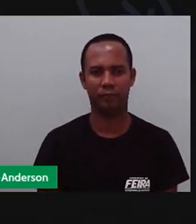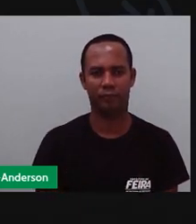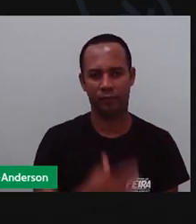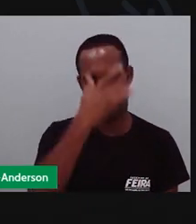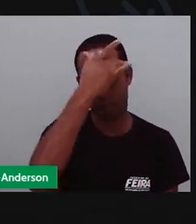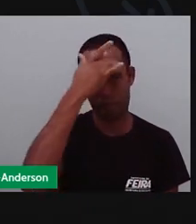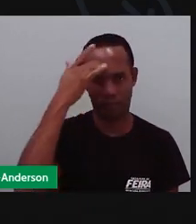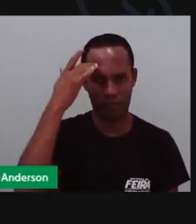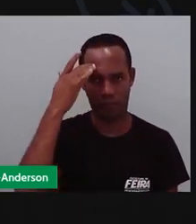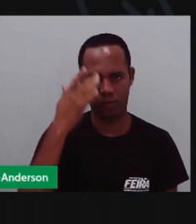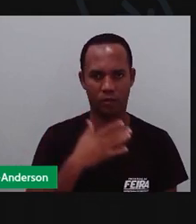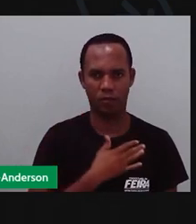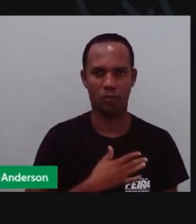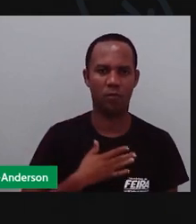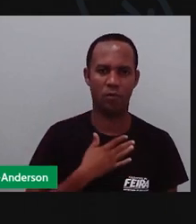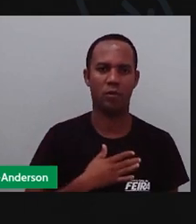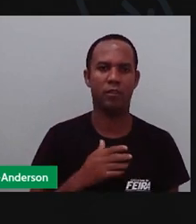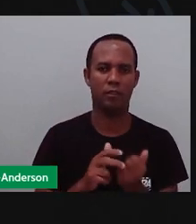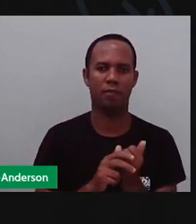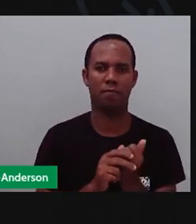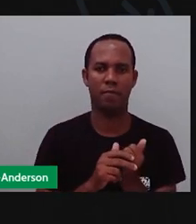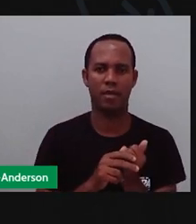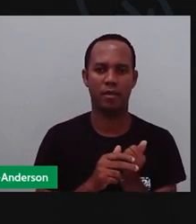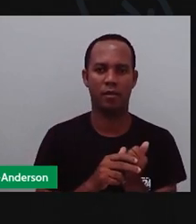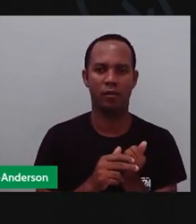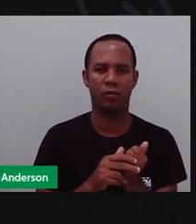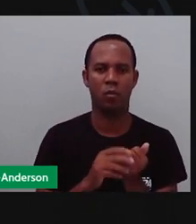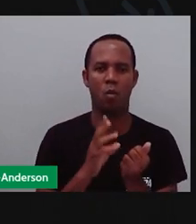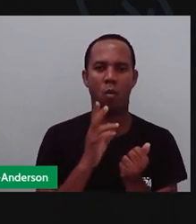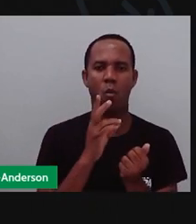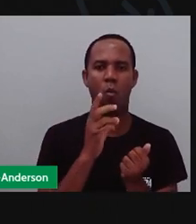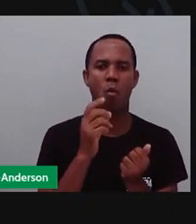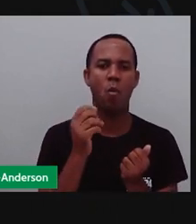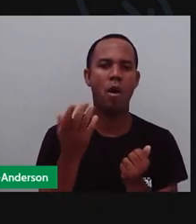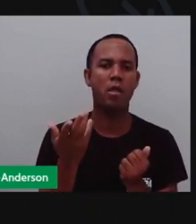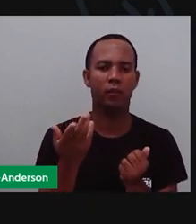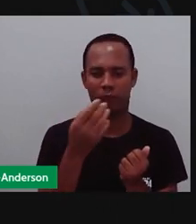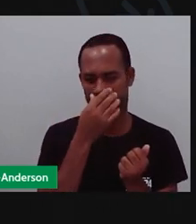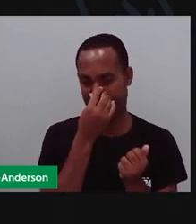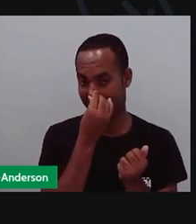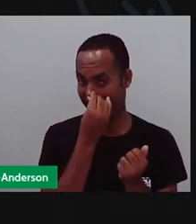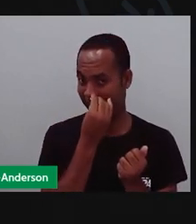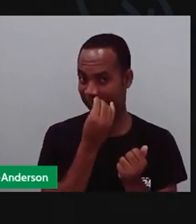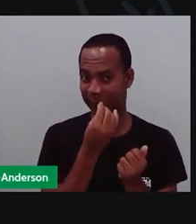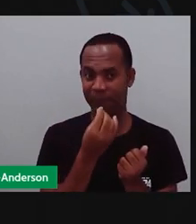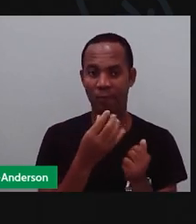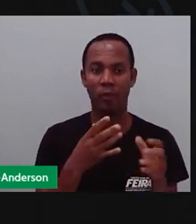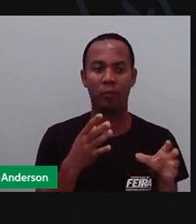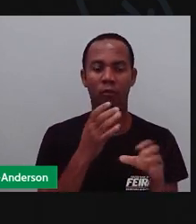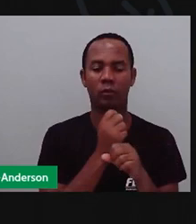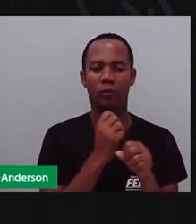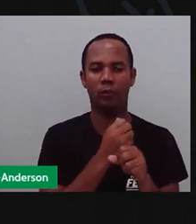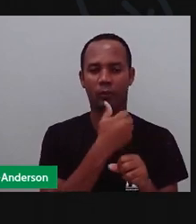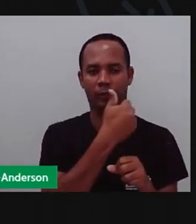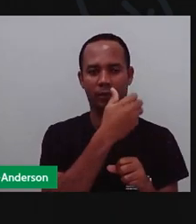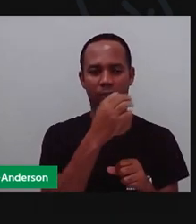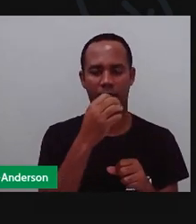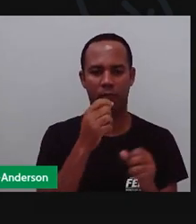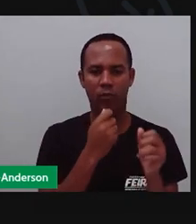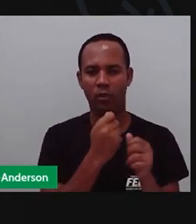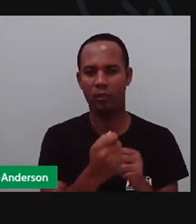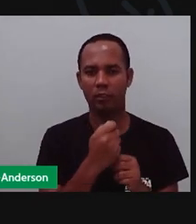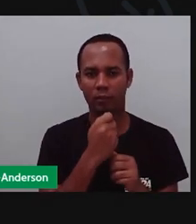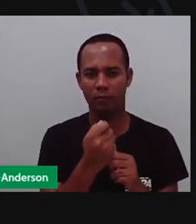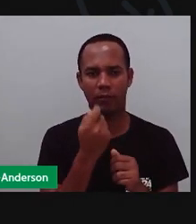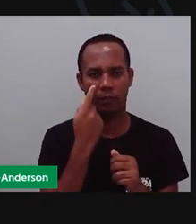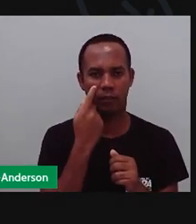Pessoas que gostam de milho na Seduc. Quantas pessoas foram entrevistadas? Dez, não é isso? E olha as barrinhas aqui